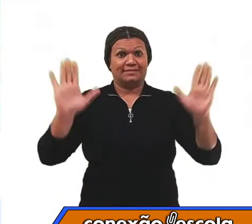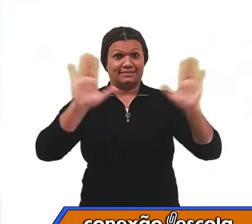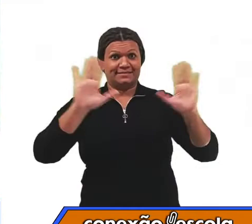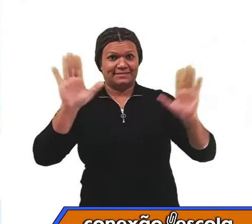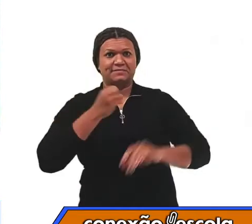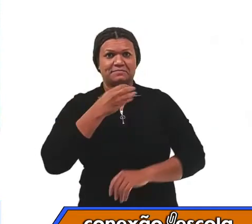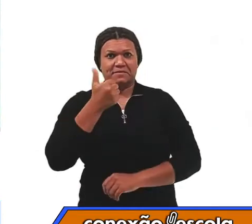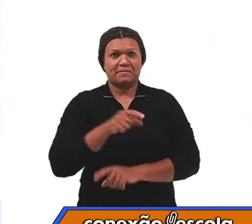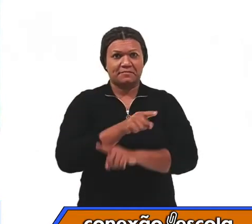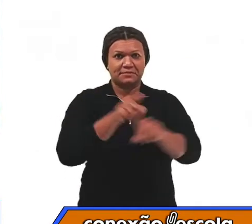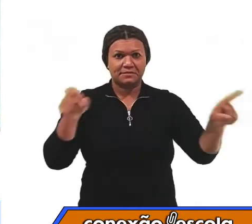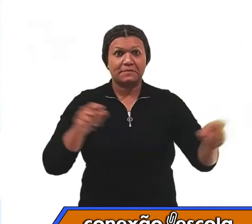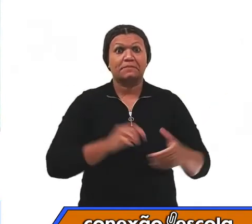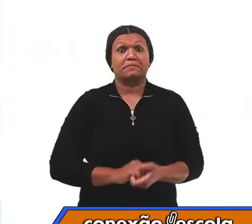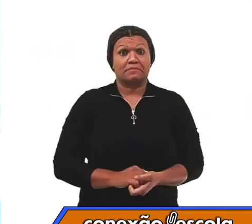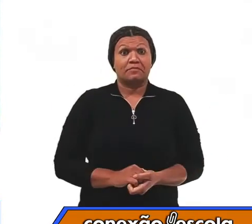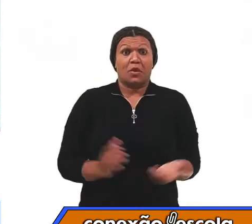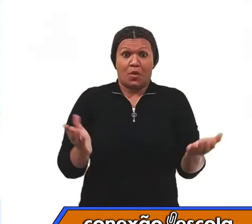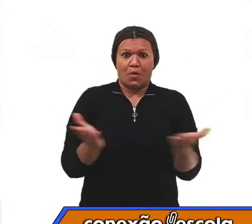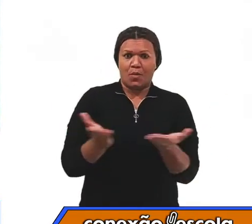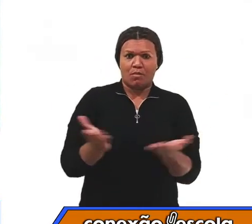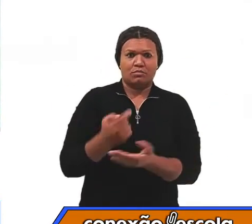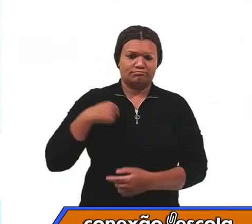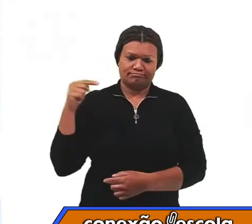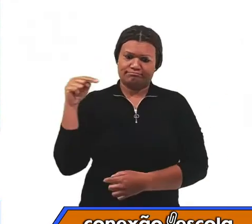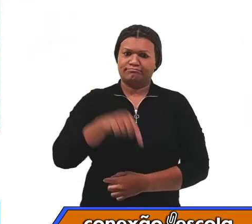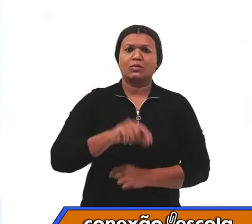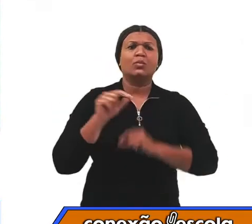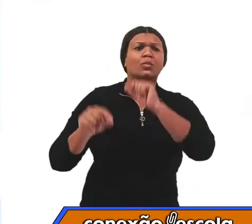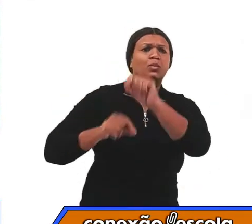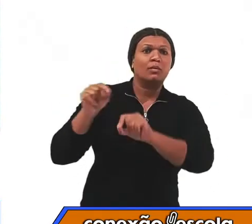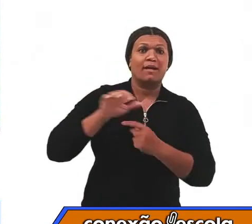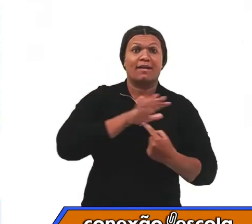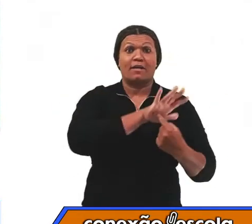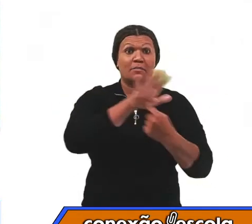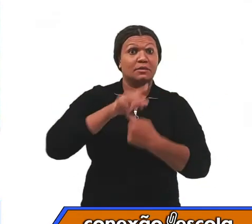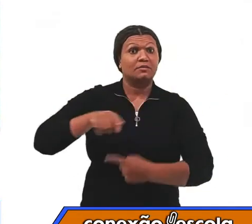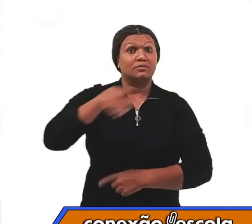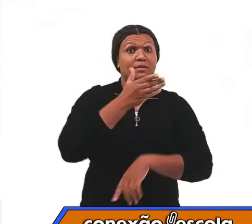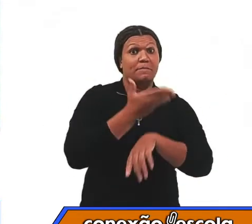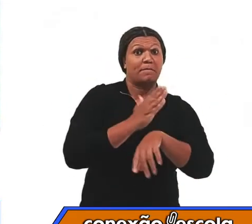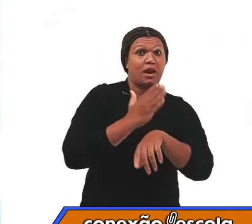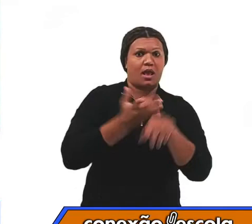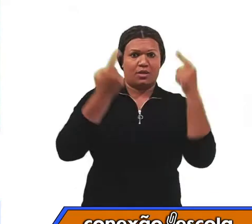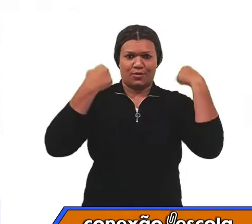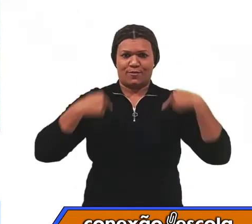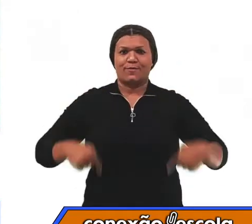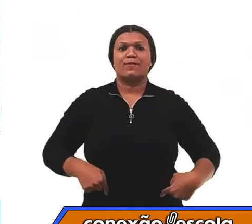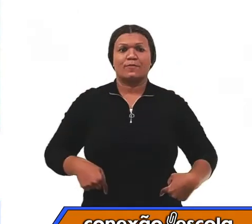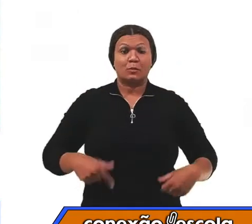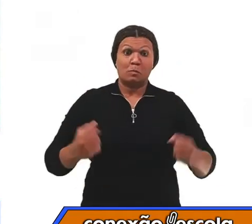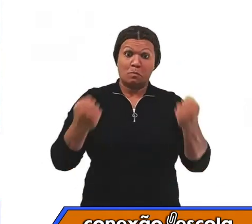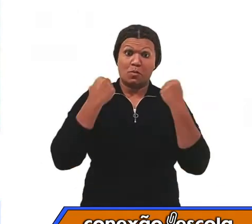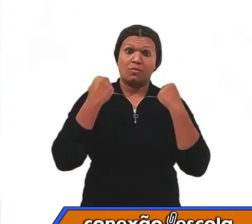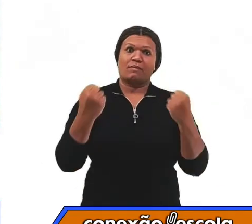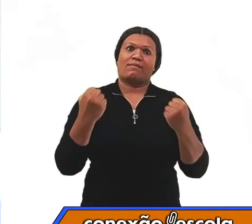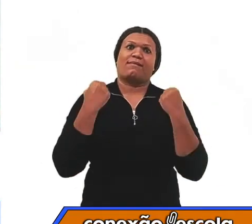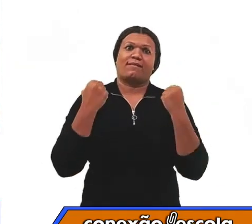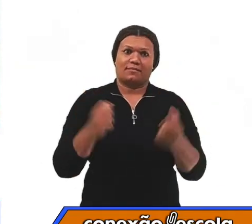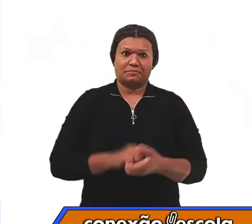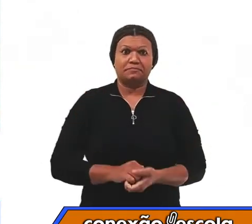vocês? E hoje eu estou aqui para apresentar mais uma prática corporal. É a musculação.